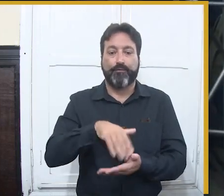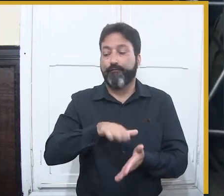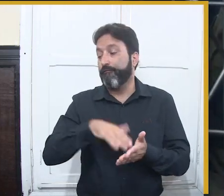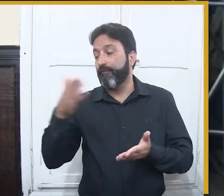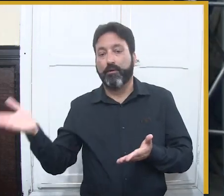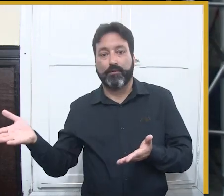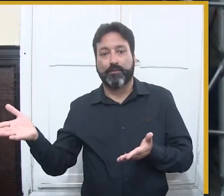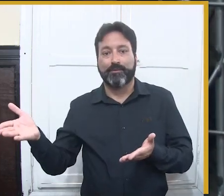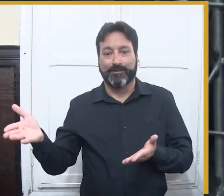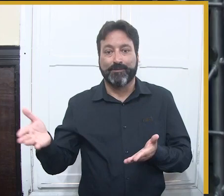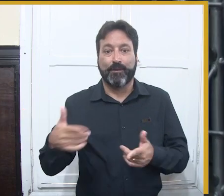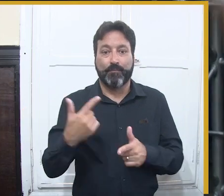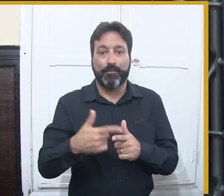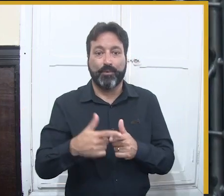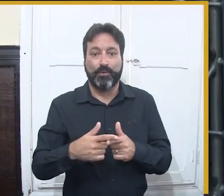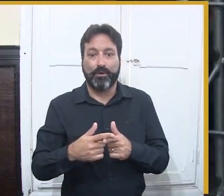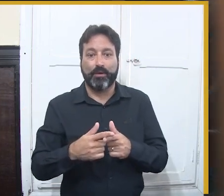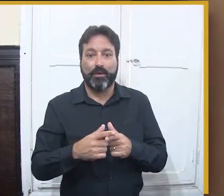terminou...